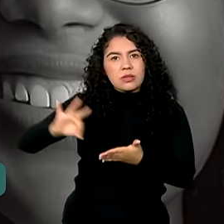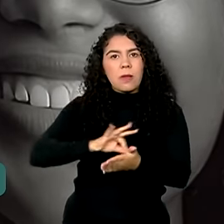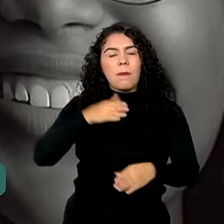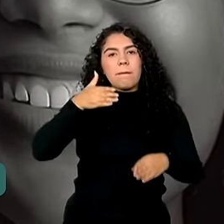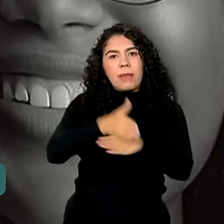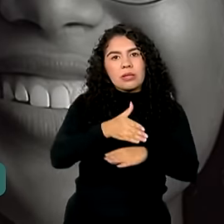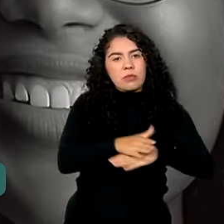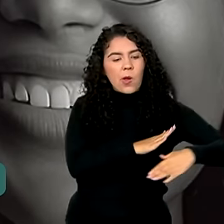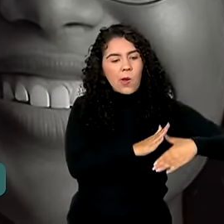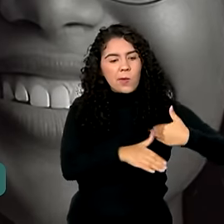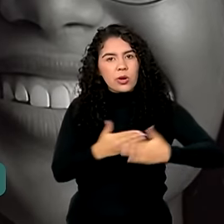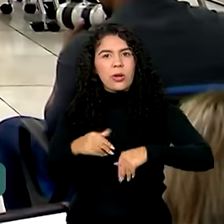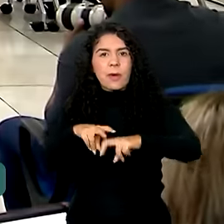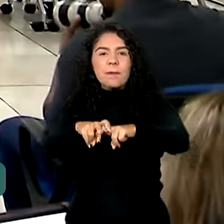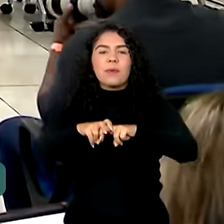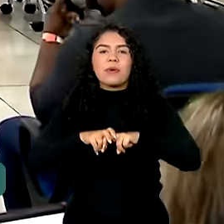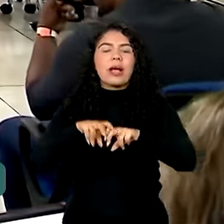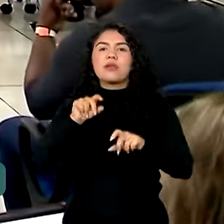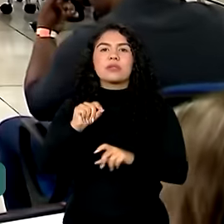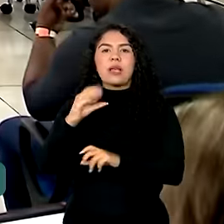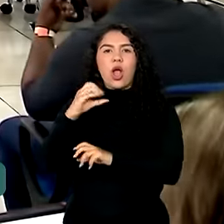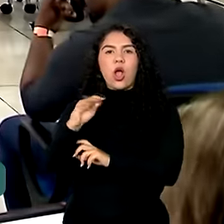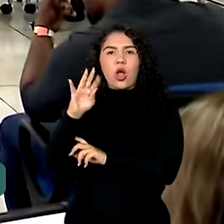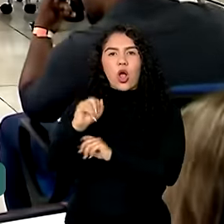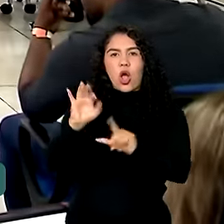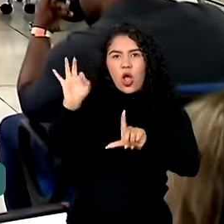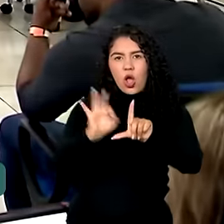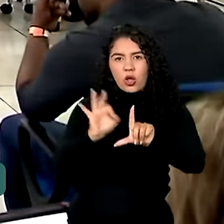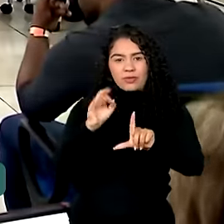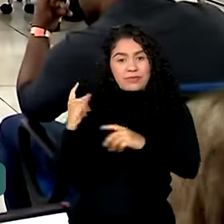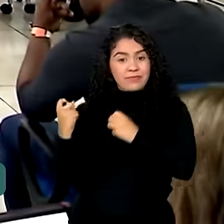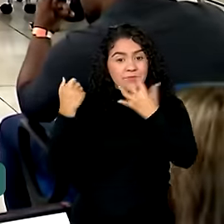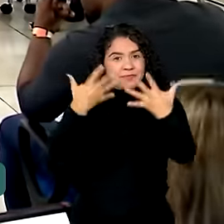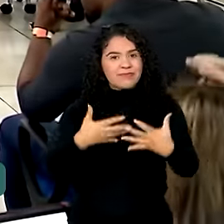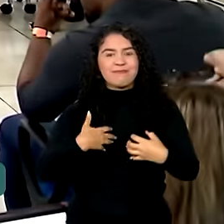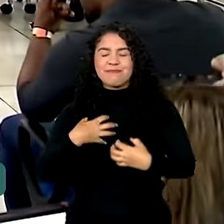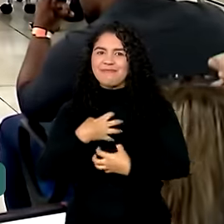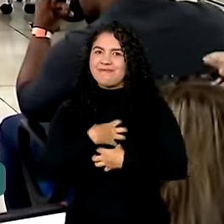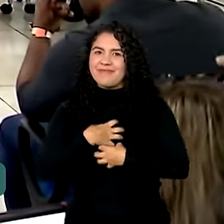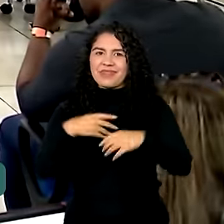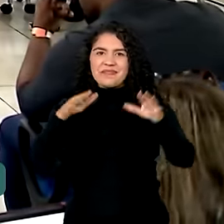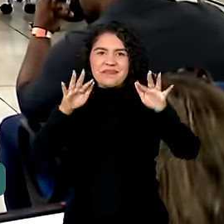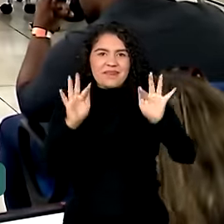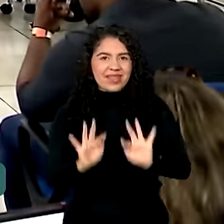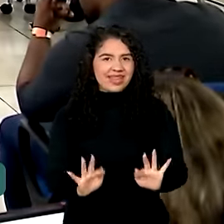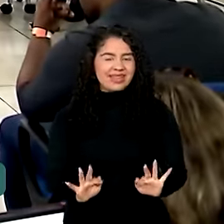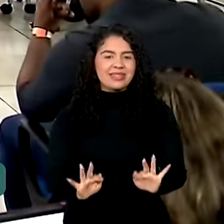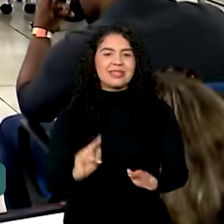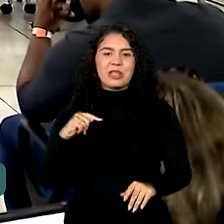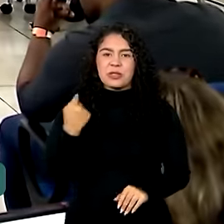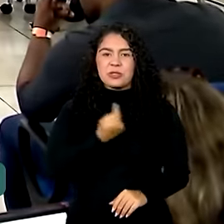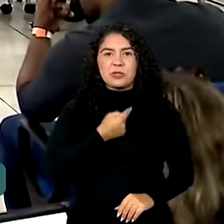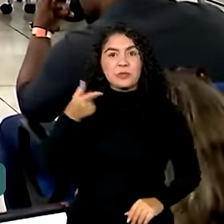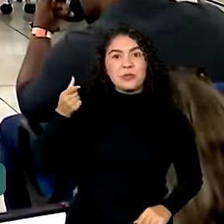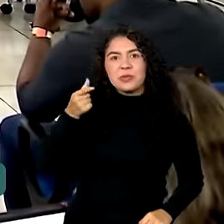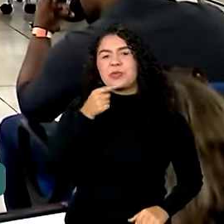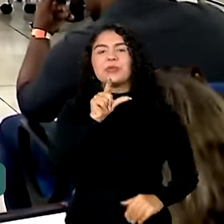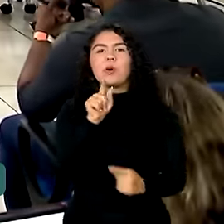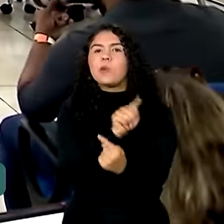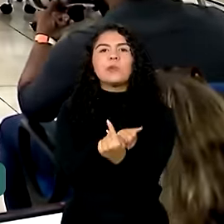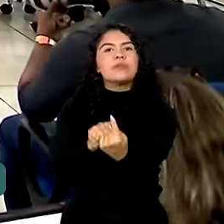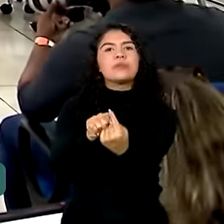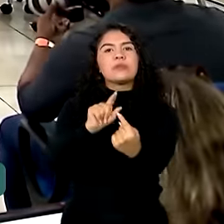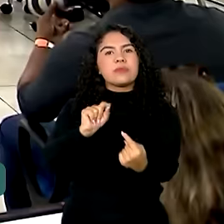por meio das cotas. A gente está muito feliz com a realização dessa prova, que a gente conseguiu o nosso grande objetivo, que era levar esse